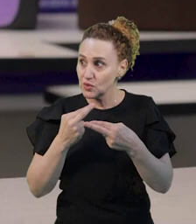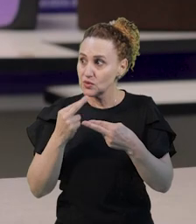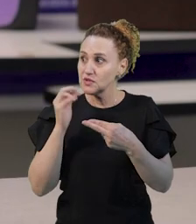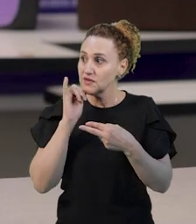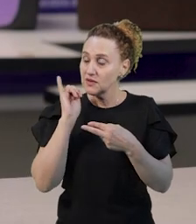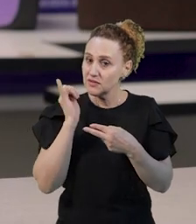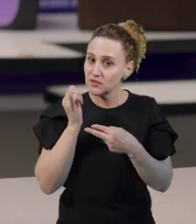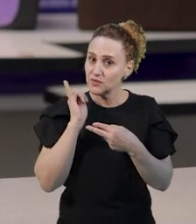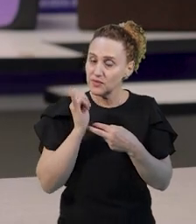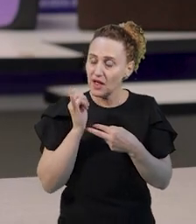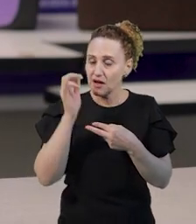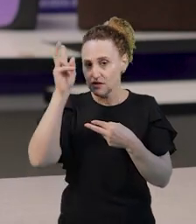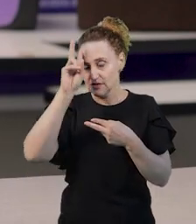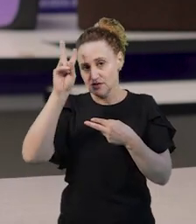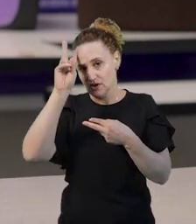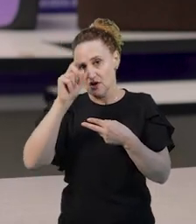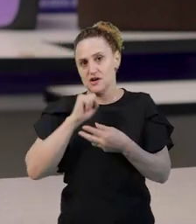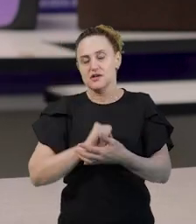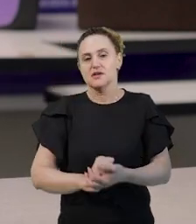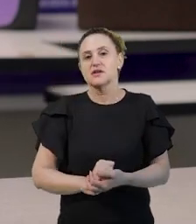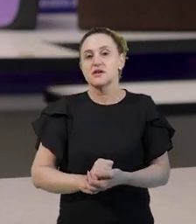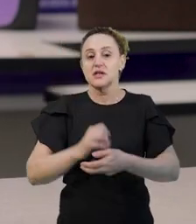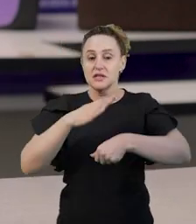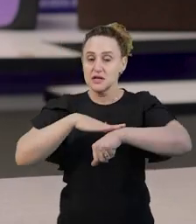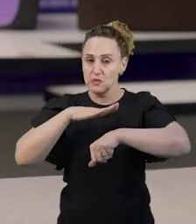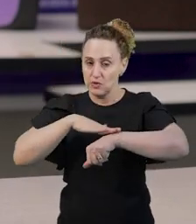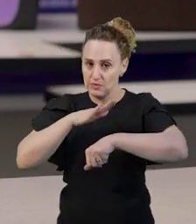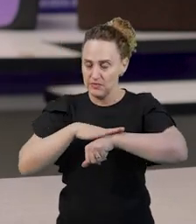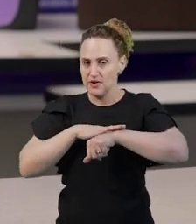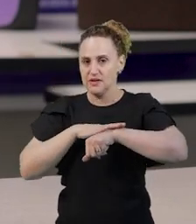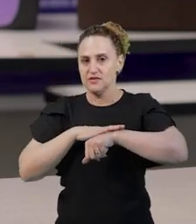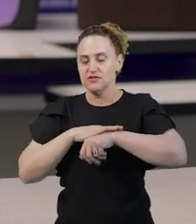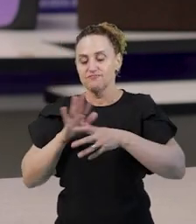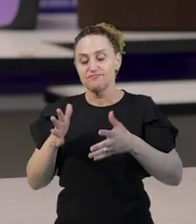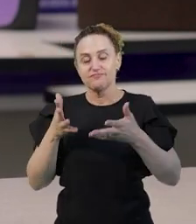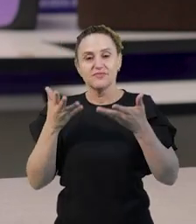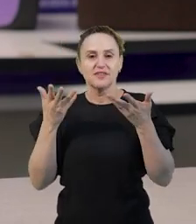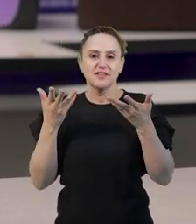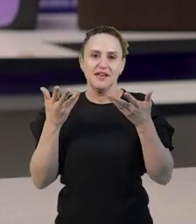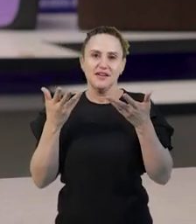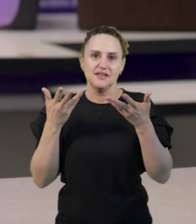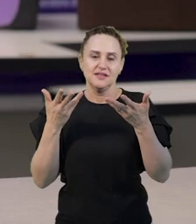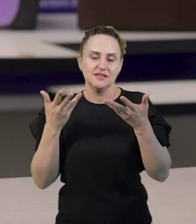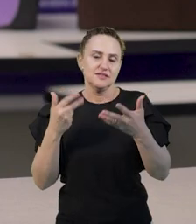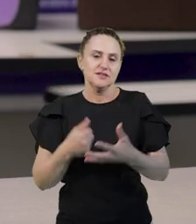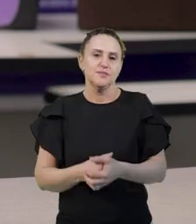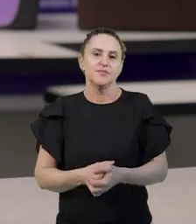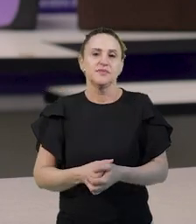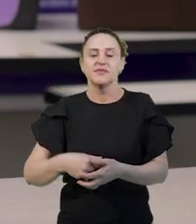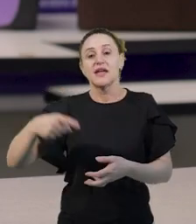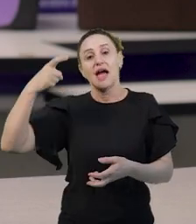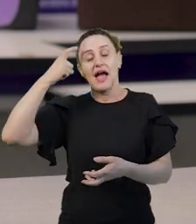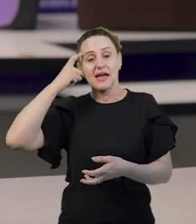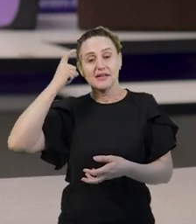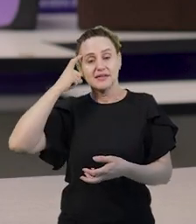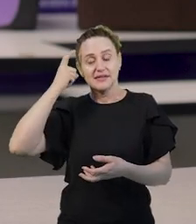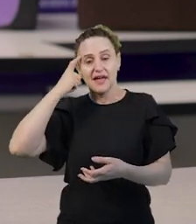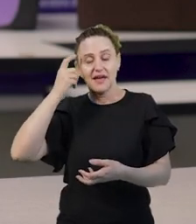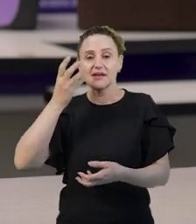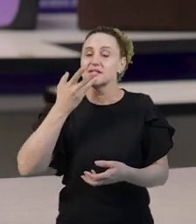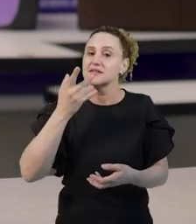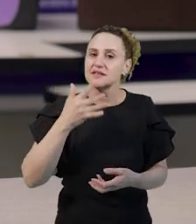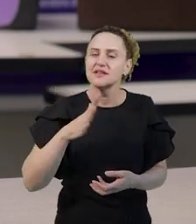história. Isso enriquece o momento dessa contação. Também trazer a ideia às crianças